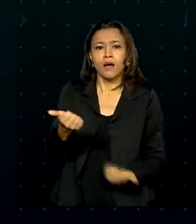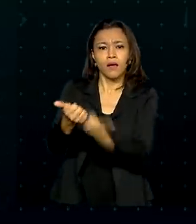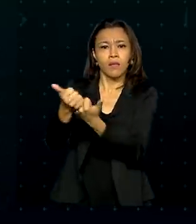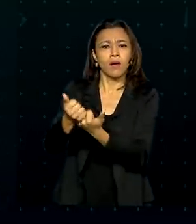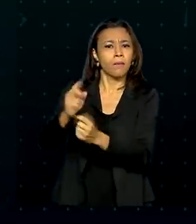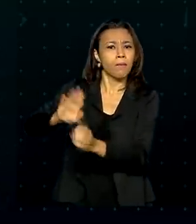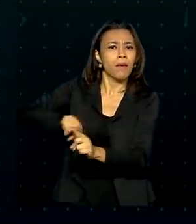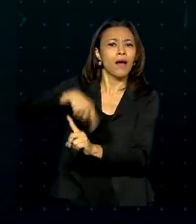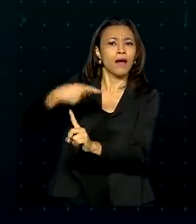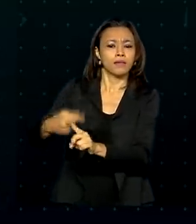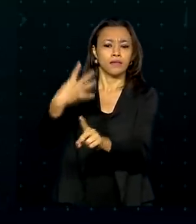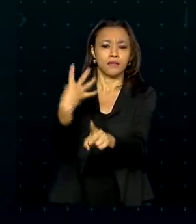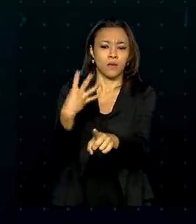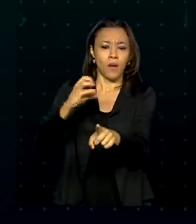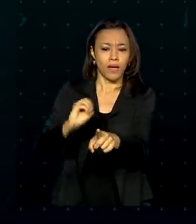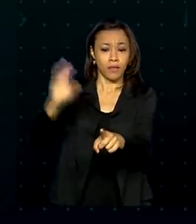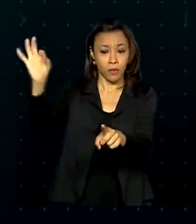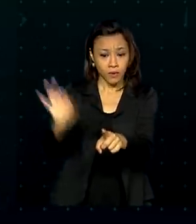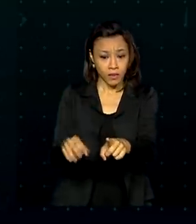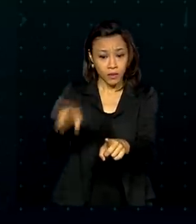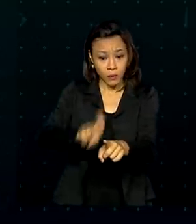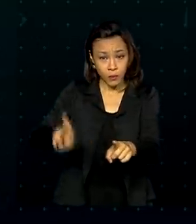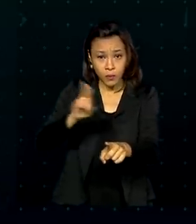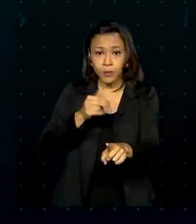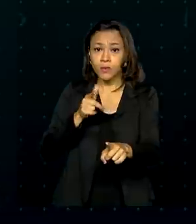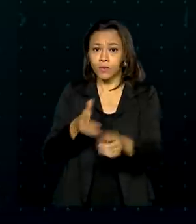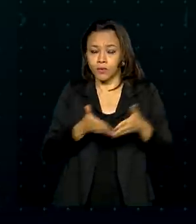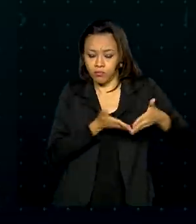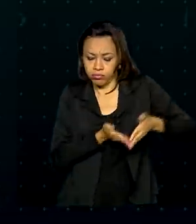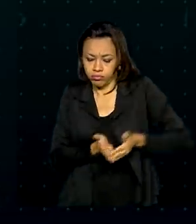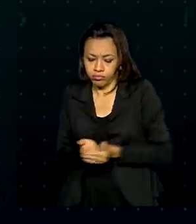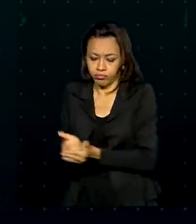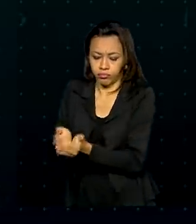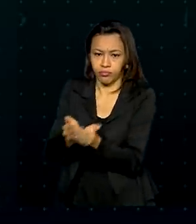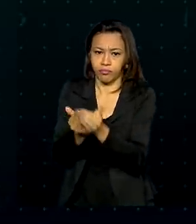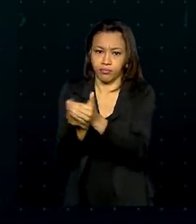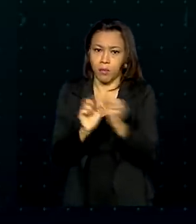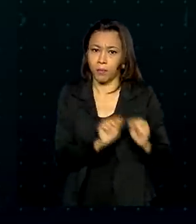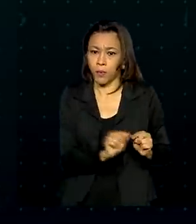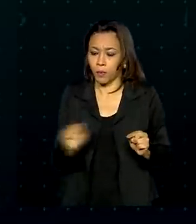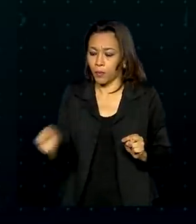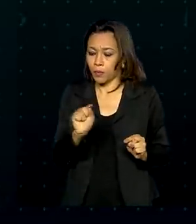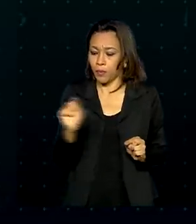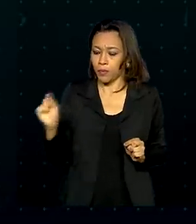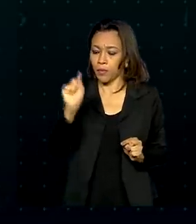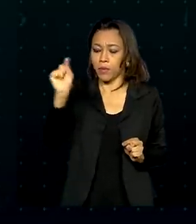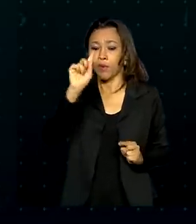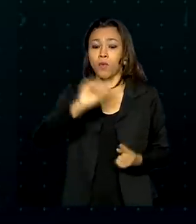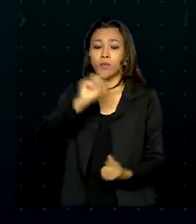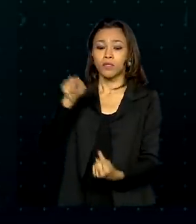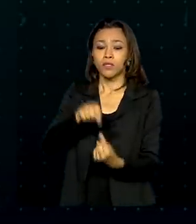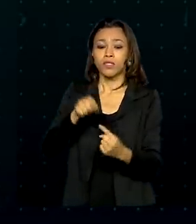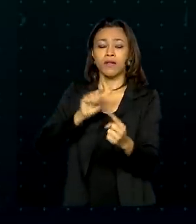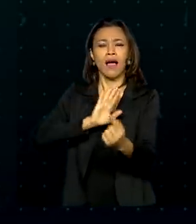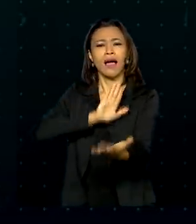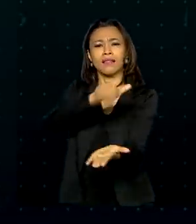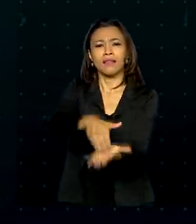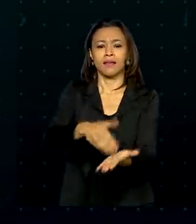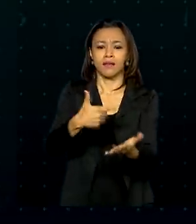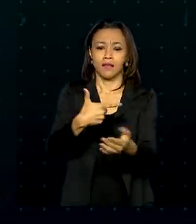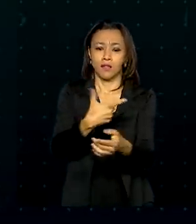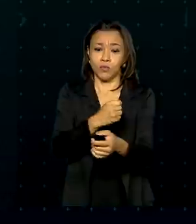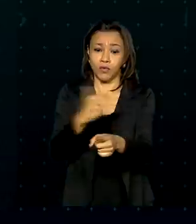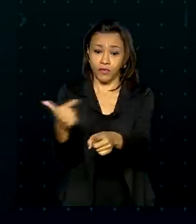40% a capacidade da frota marítima dedicada à cabotagem. A meta é movimentar até 2022